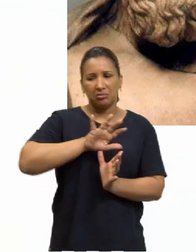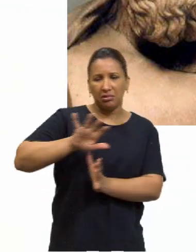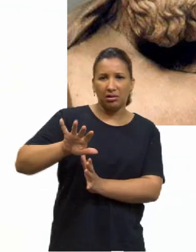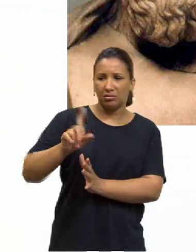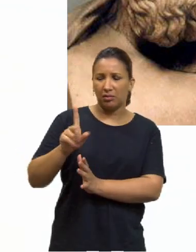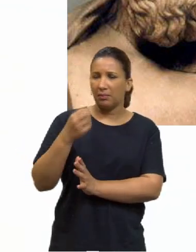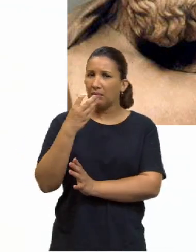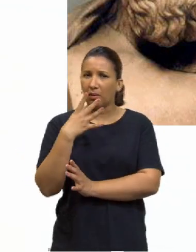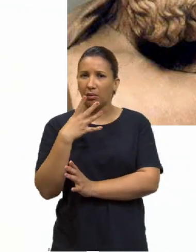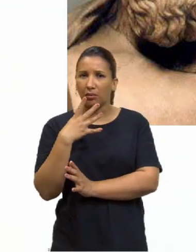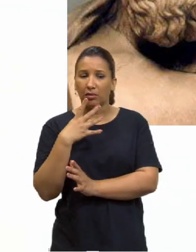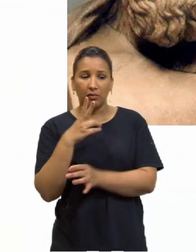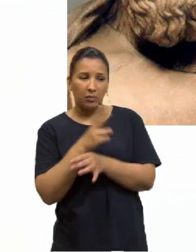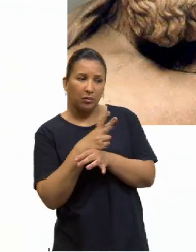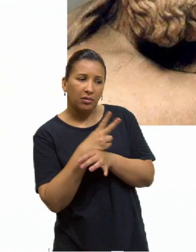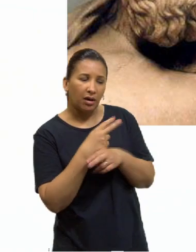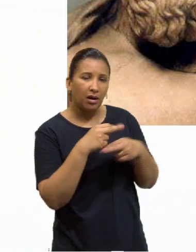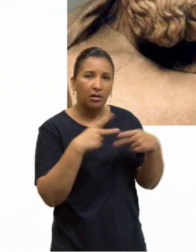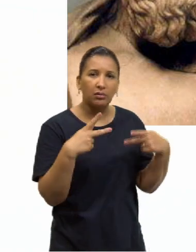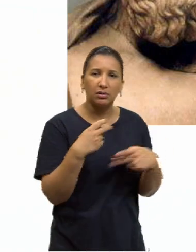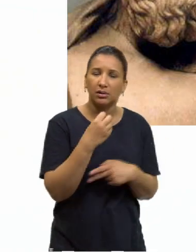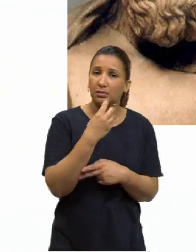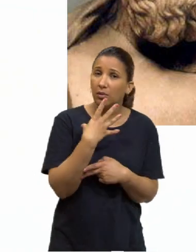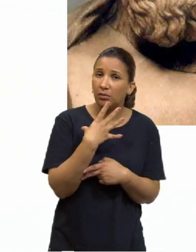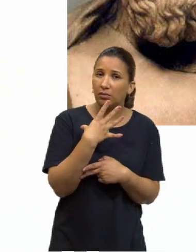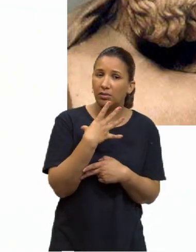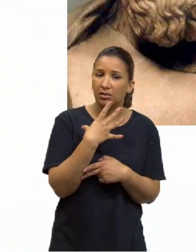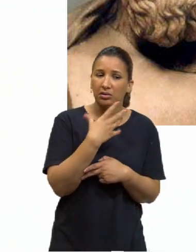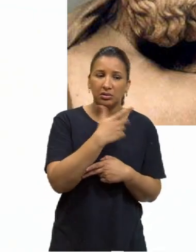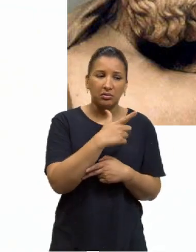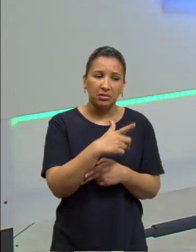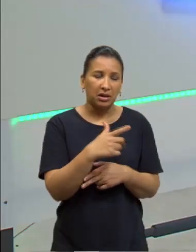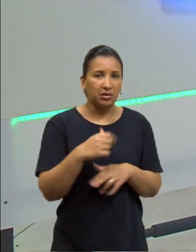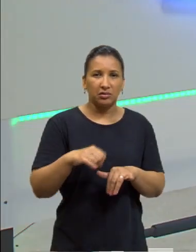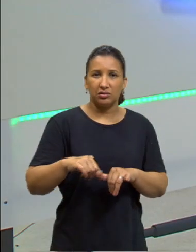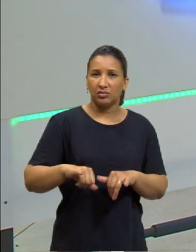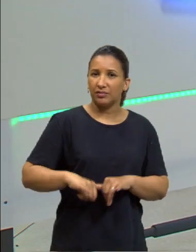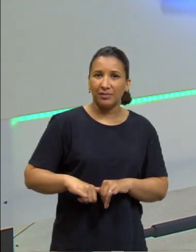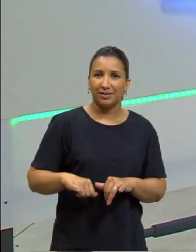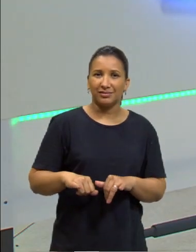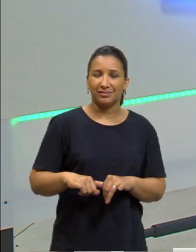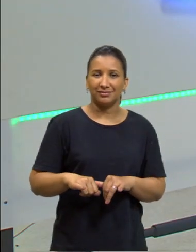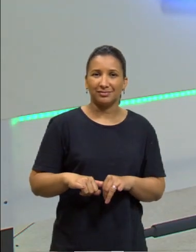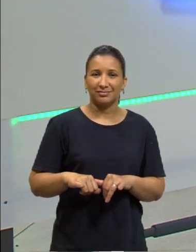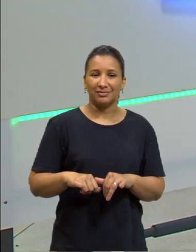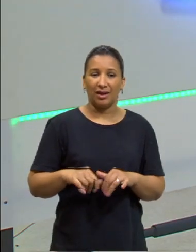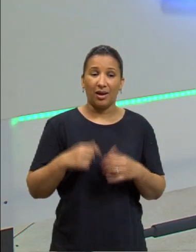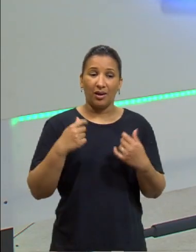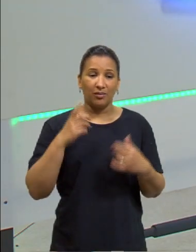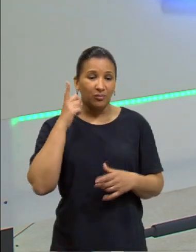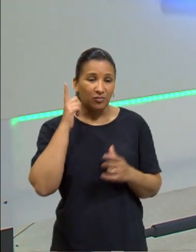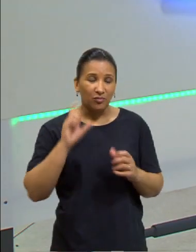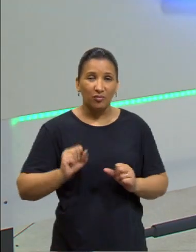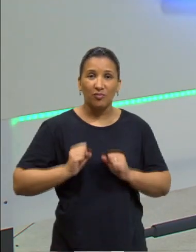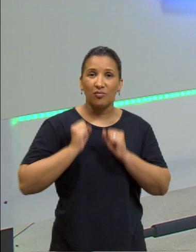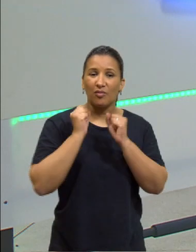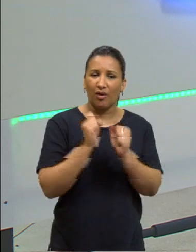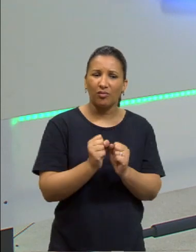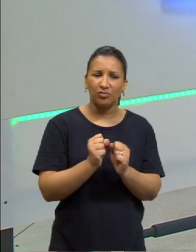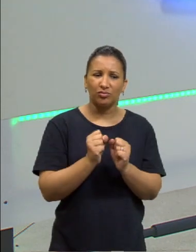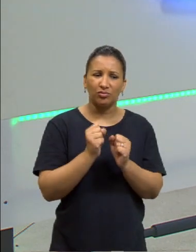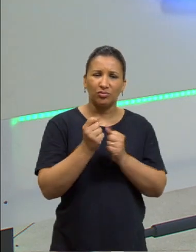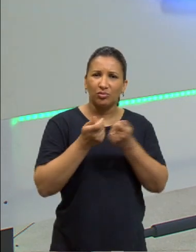que me dá prazer, mas não me dá dor e sofrimento. É o que ele chama aqui de um autodomínio, um conhecimento,